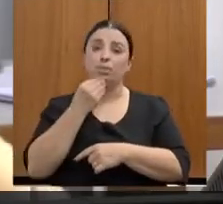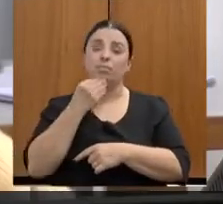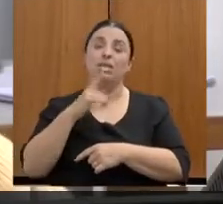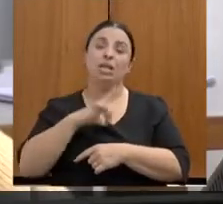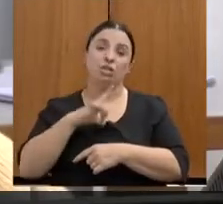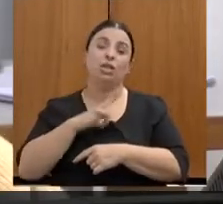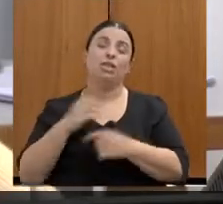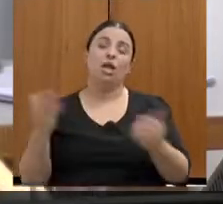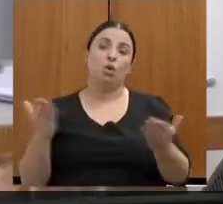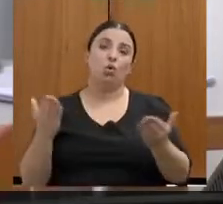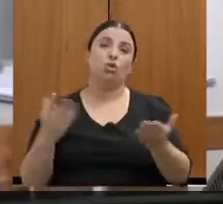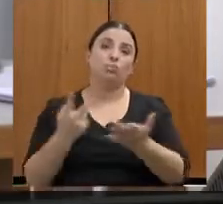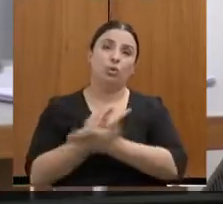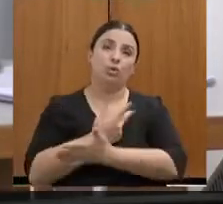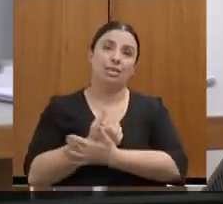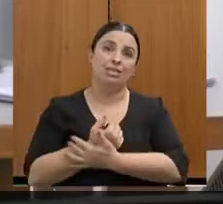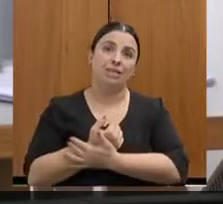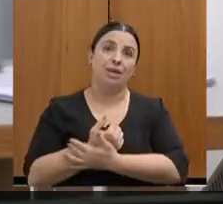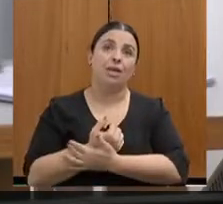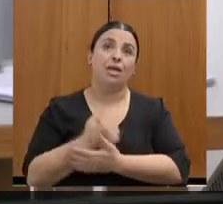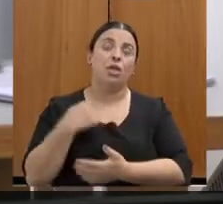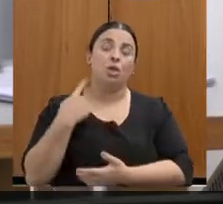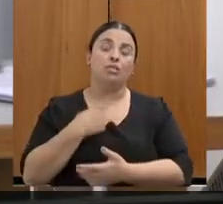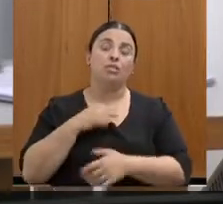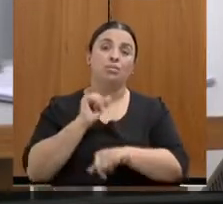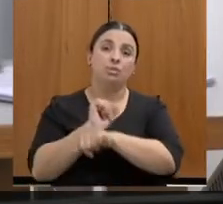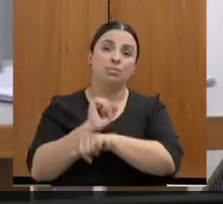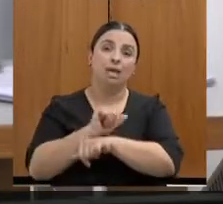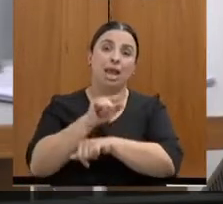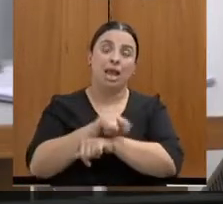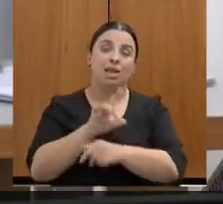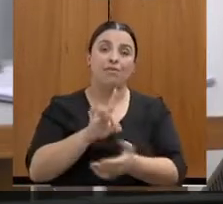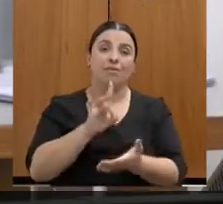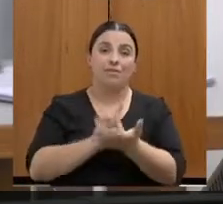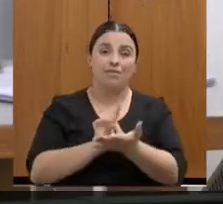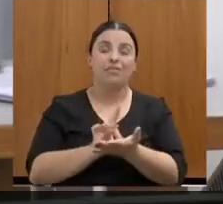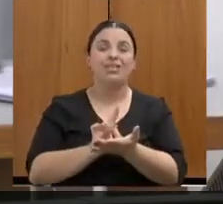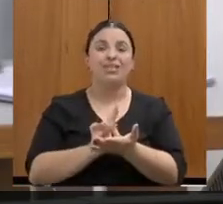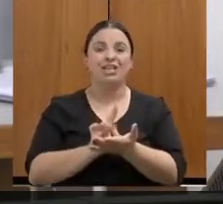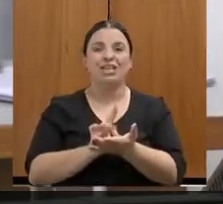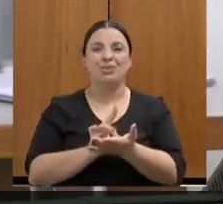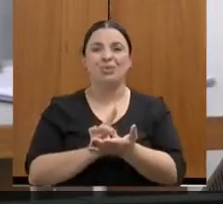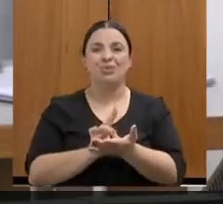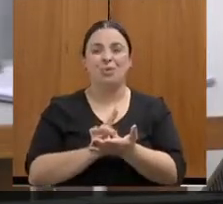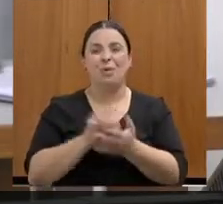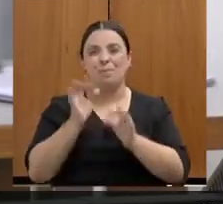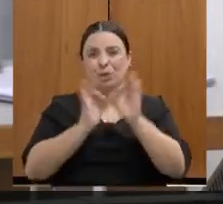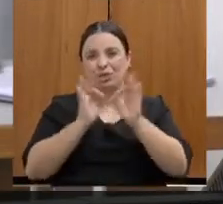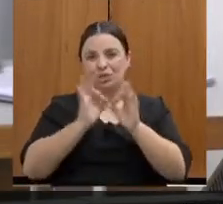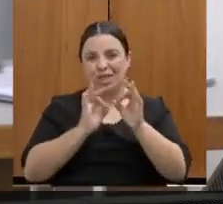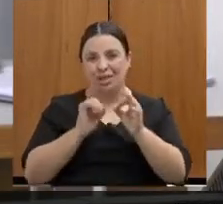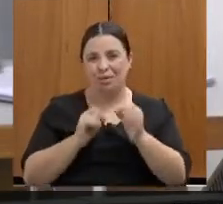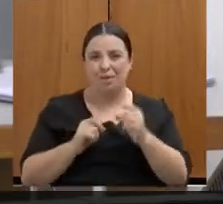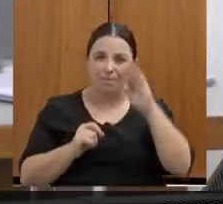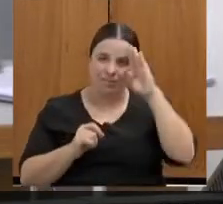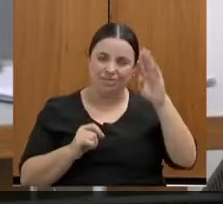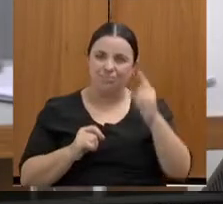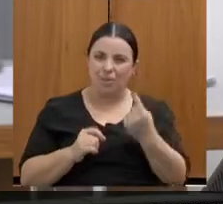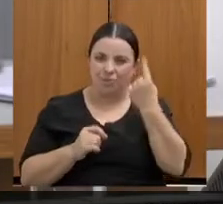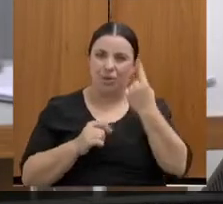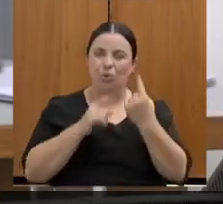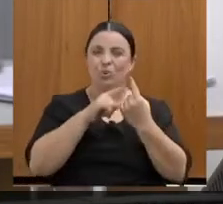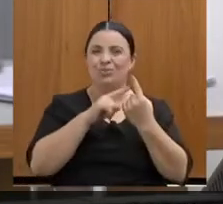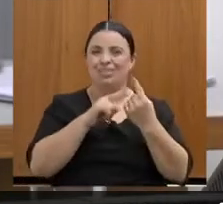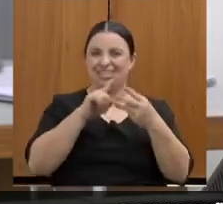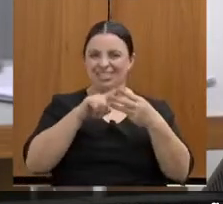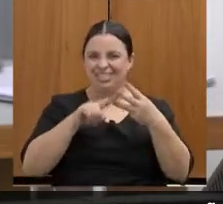esperando se consolidar naquelas três unidades mencionadas, para depois começarmos